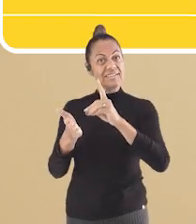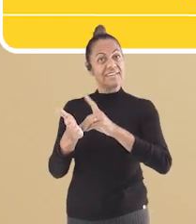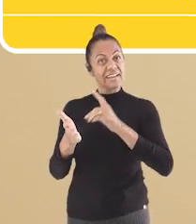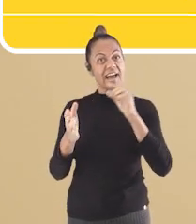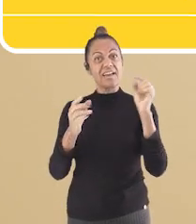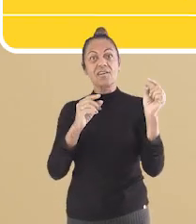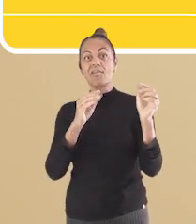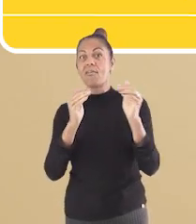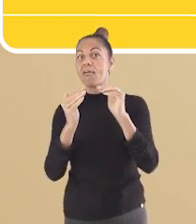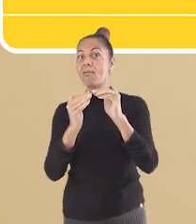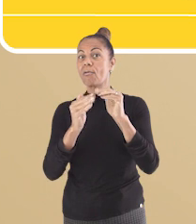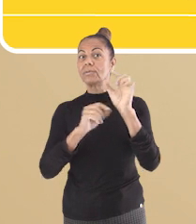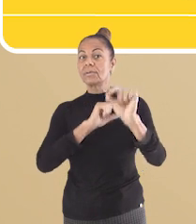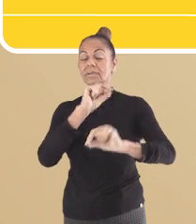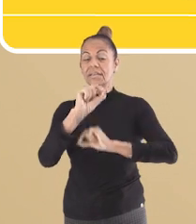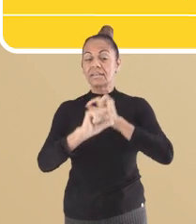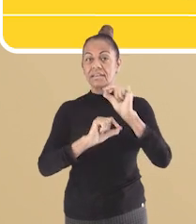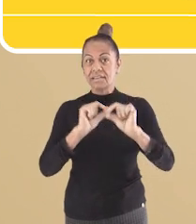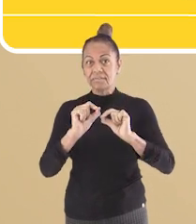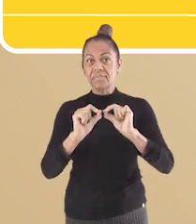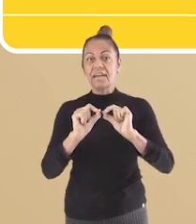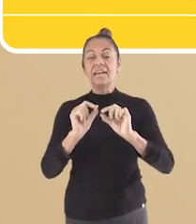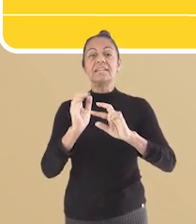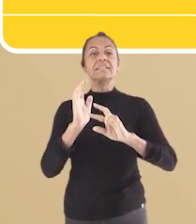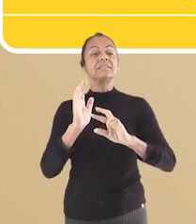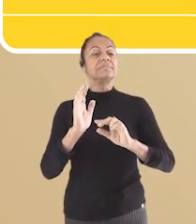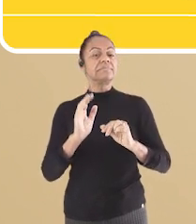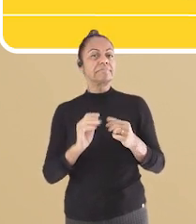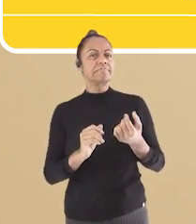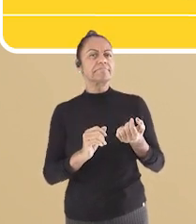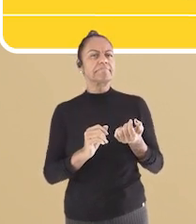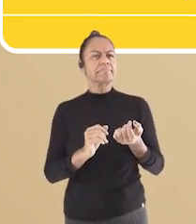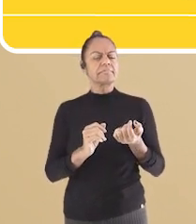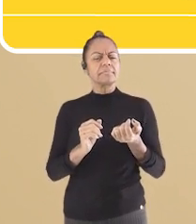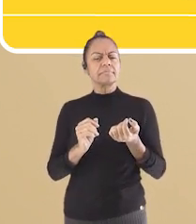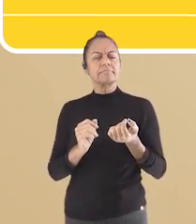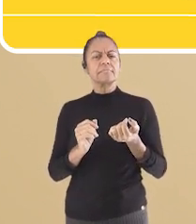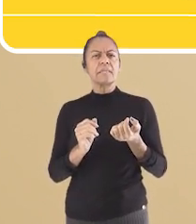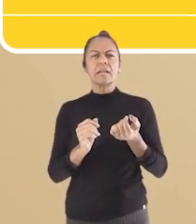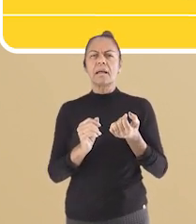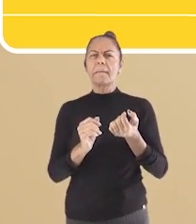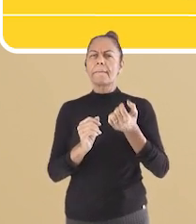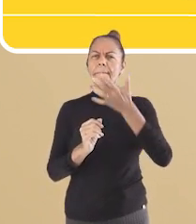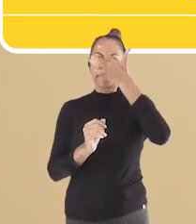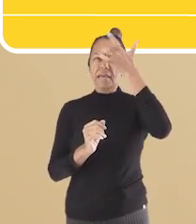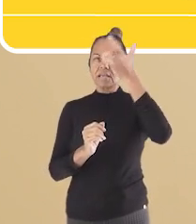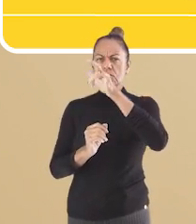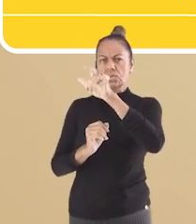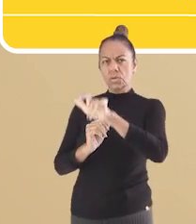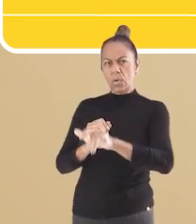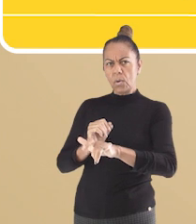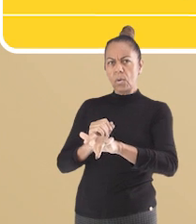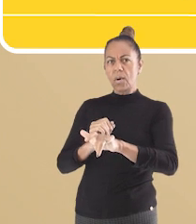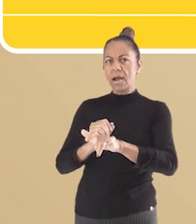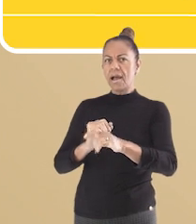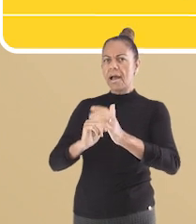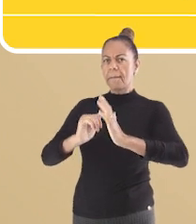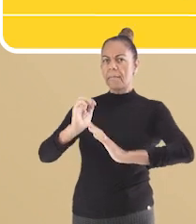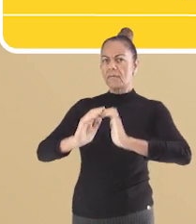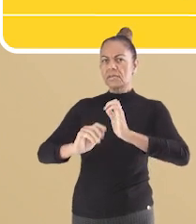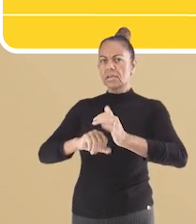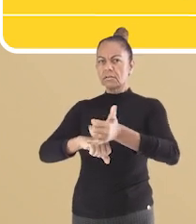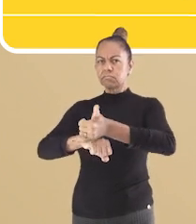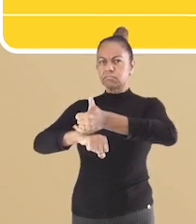o dicionário virtual, dício.com.br, publicitário significa Aquele que se